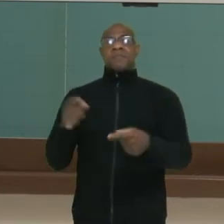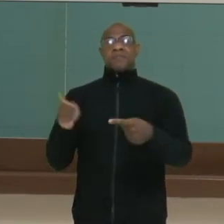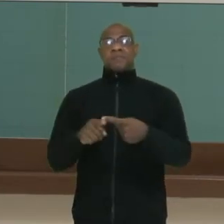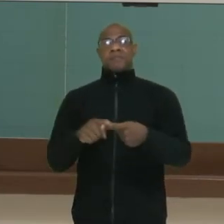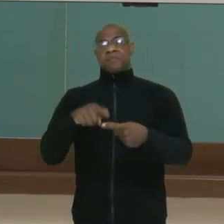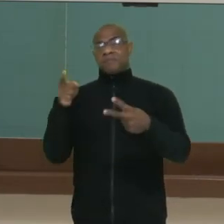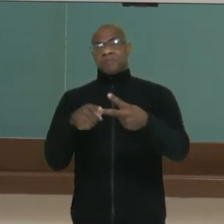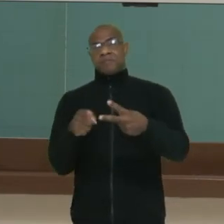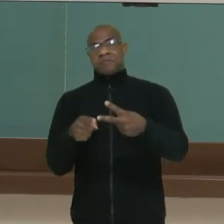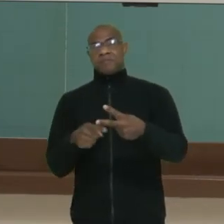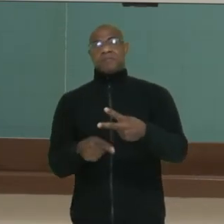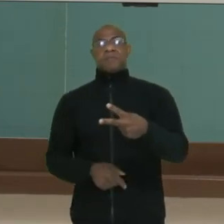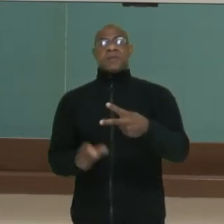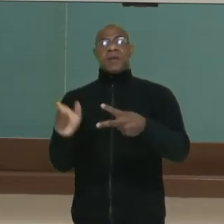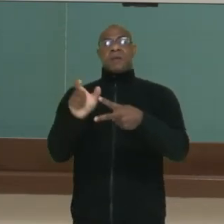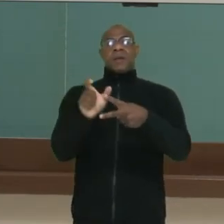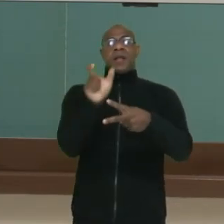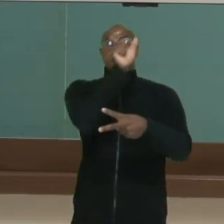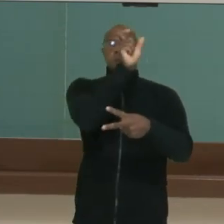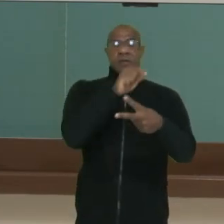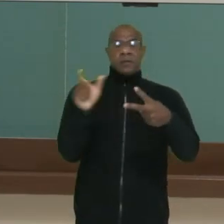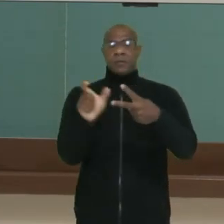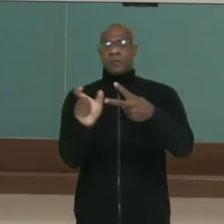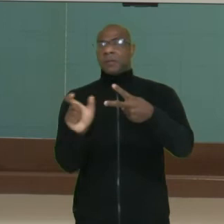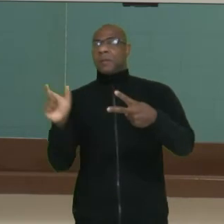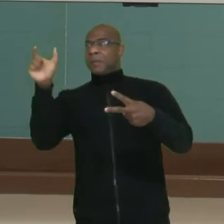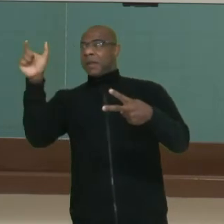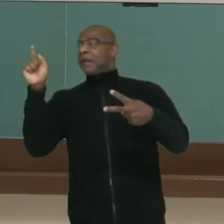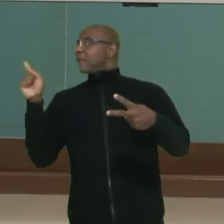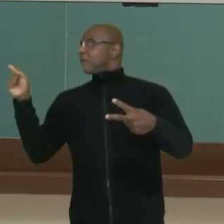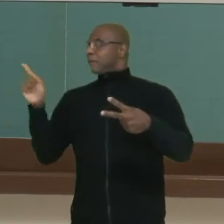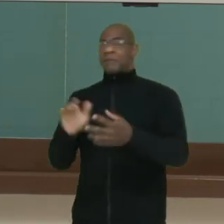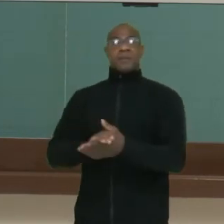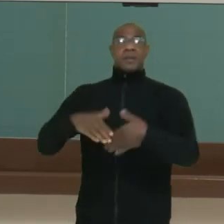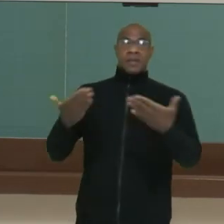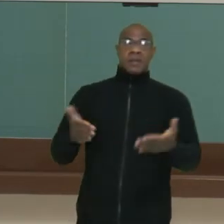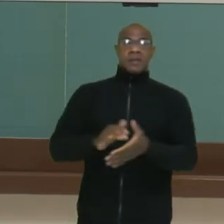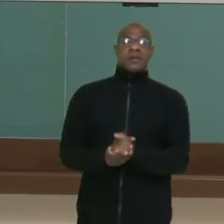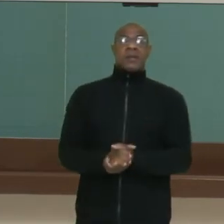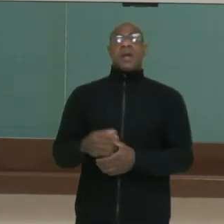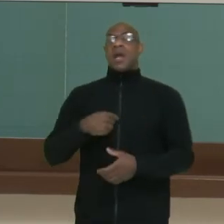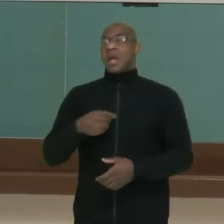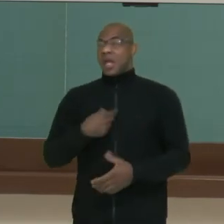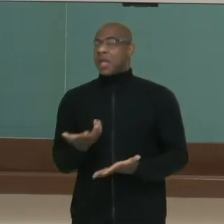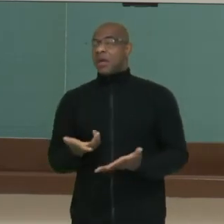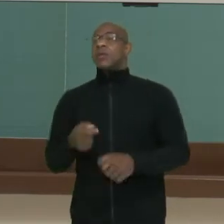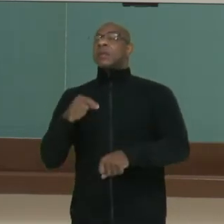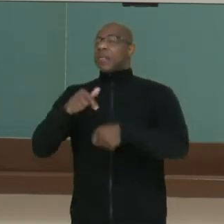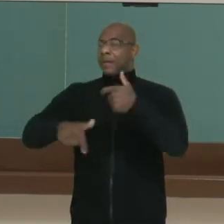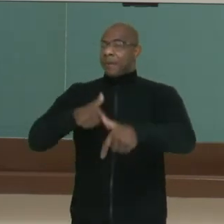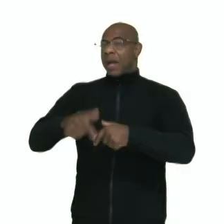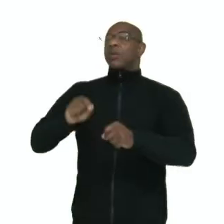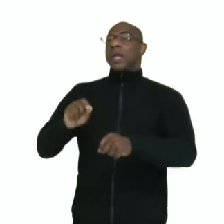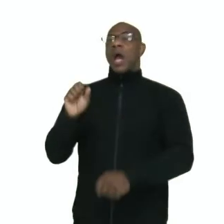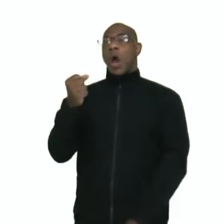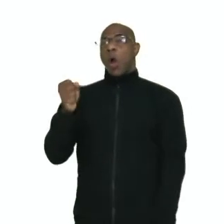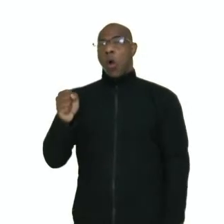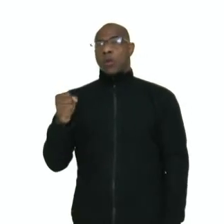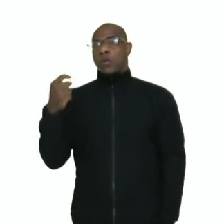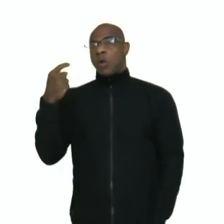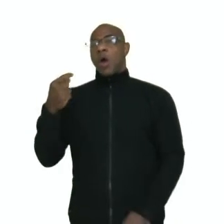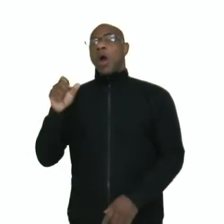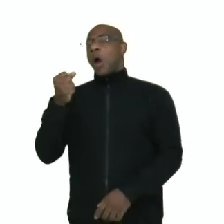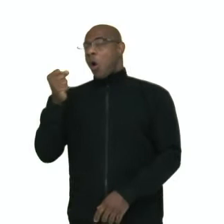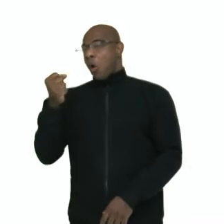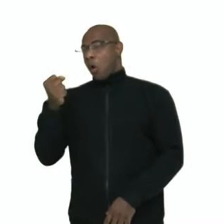to work at 8 o'clock. Então, eu dizendo, eu geralmente trabalho às 8 horas. E, I